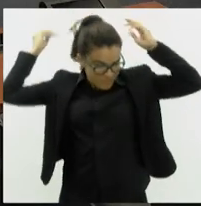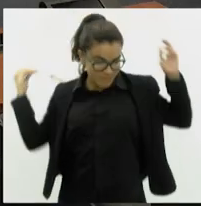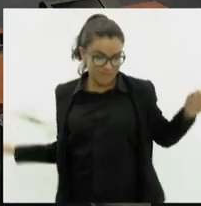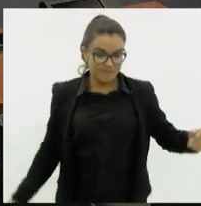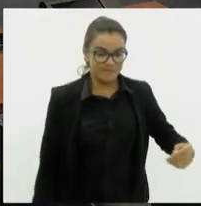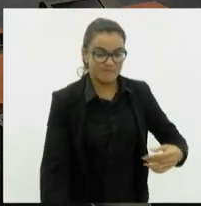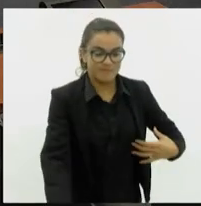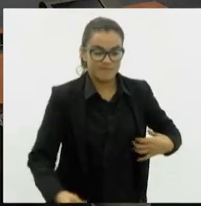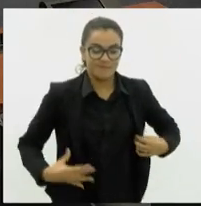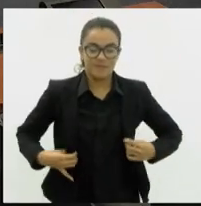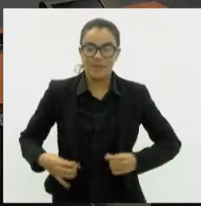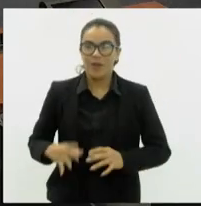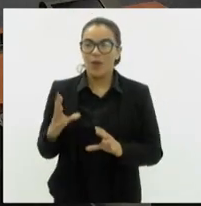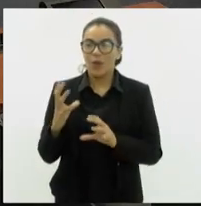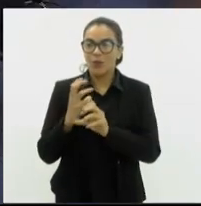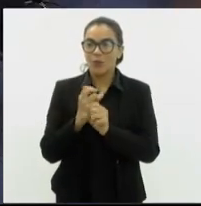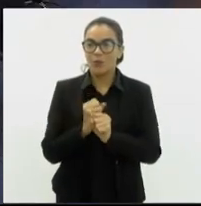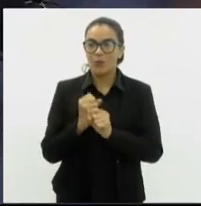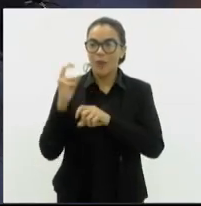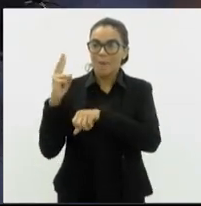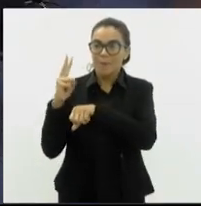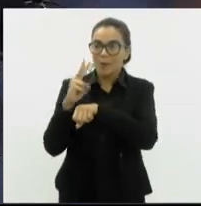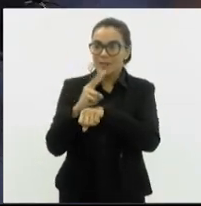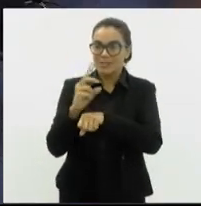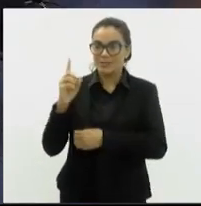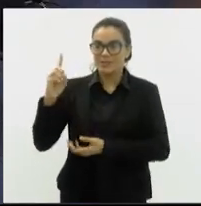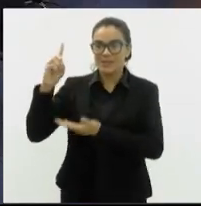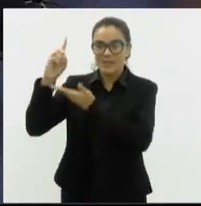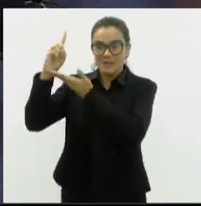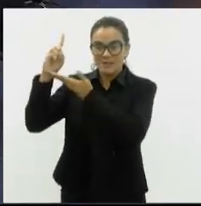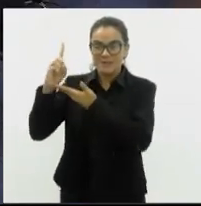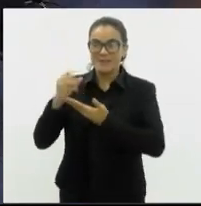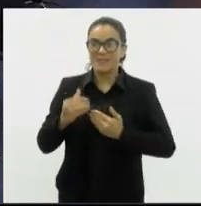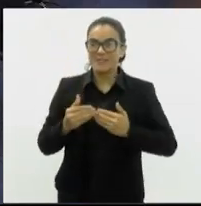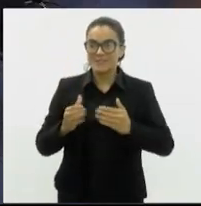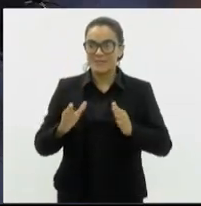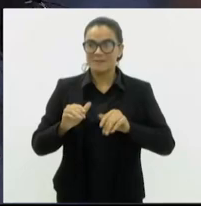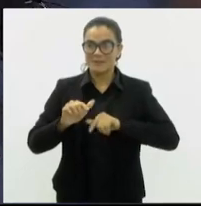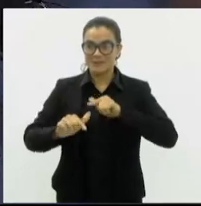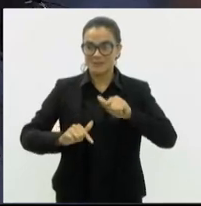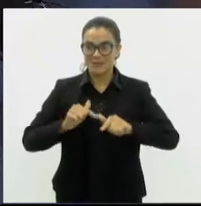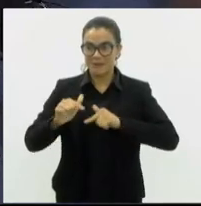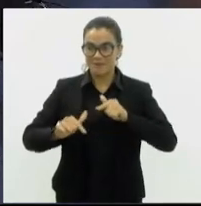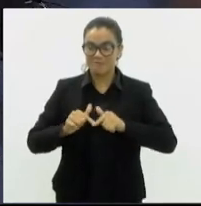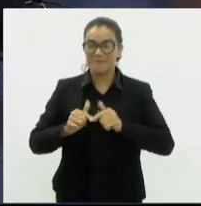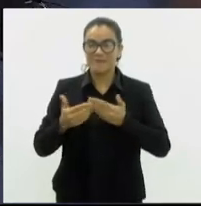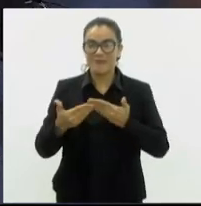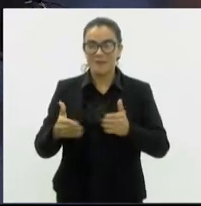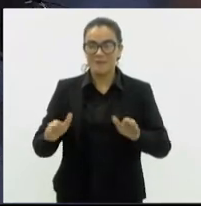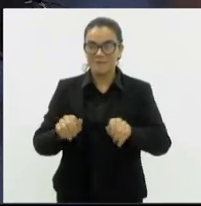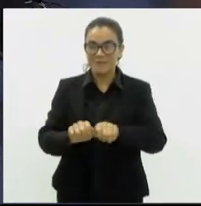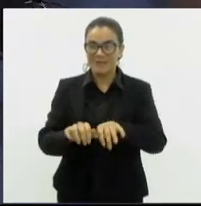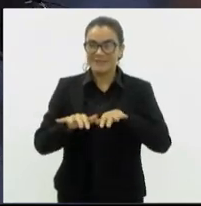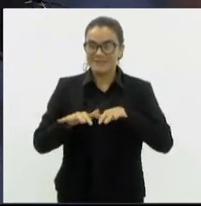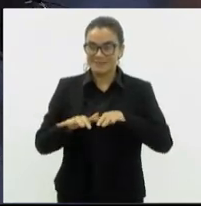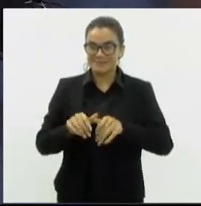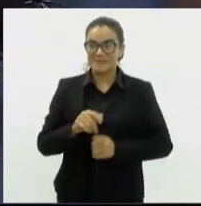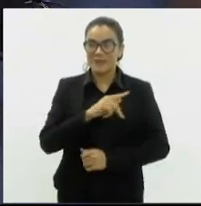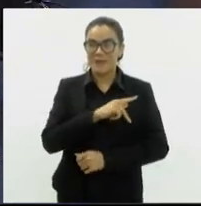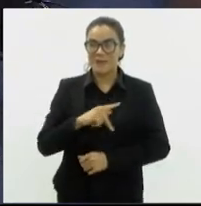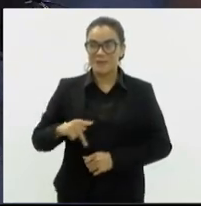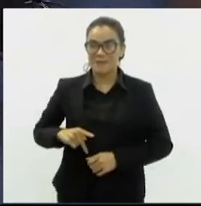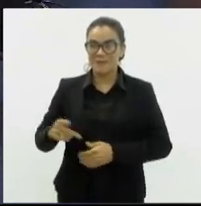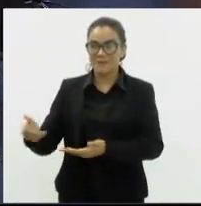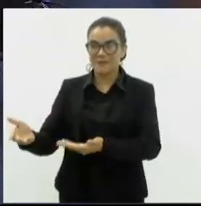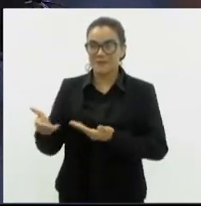Havendo o número legal e sob a proteção de Deus, iniciamos nosso trabalho. Está aberta a sessão. A presidência